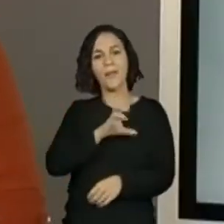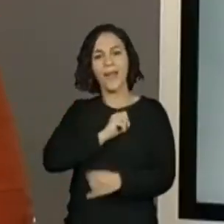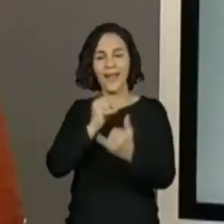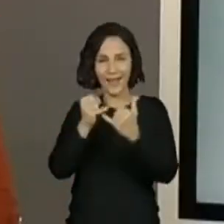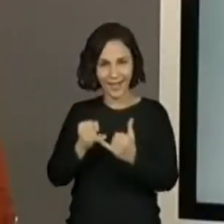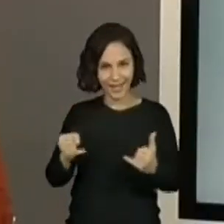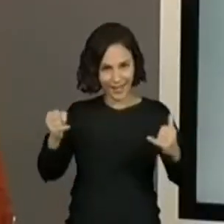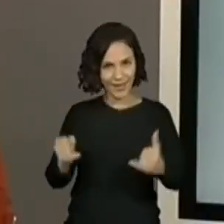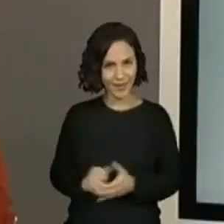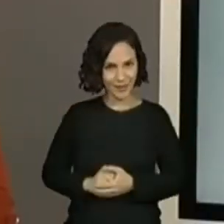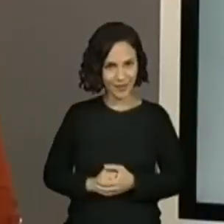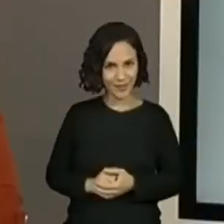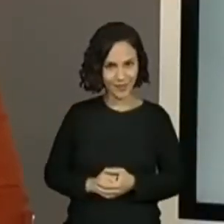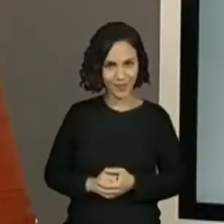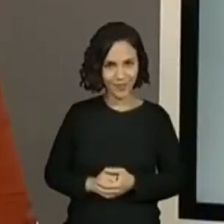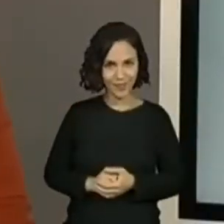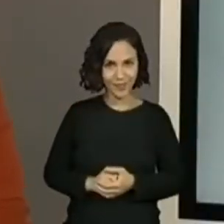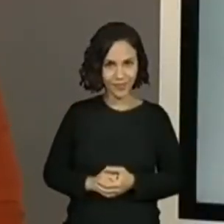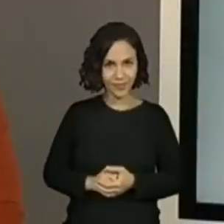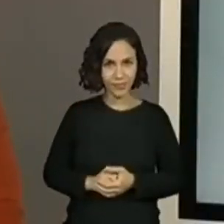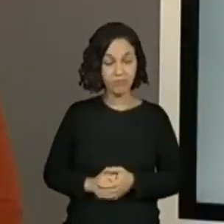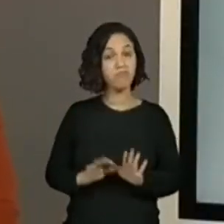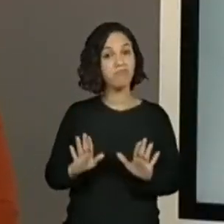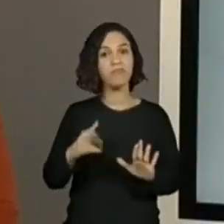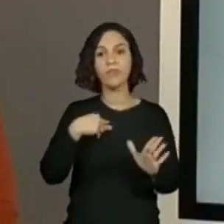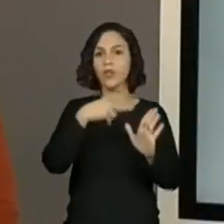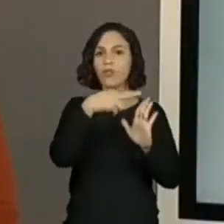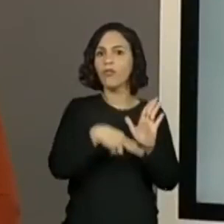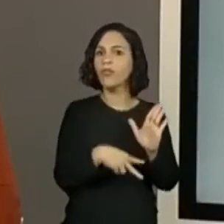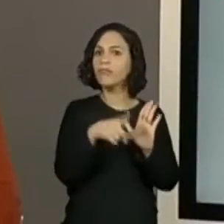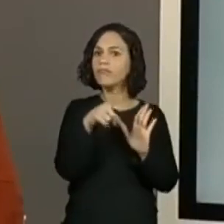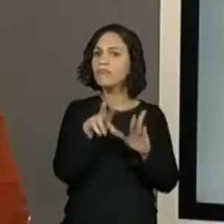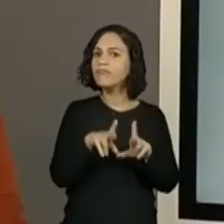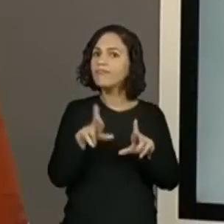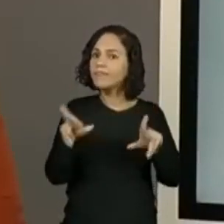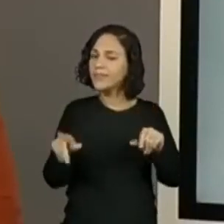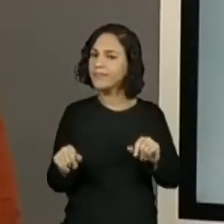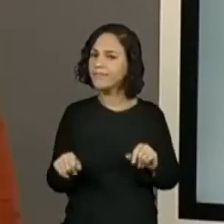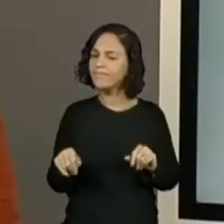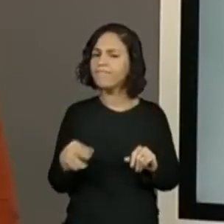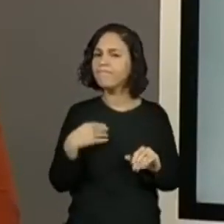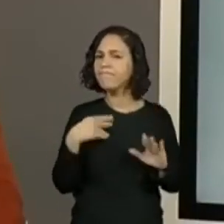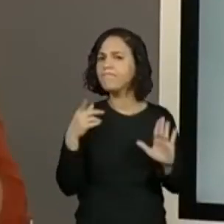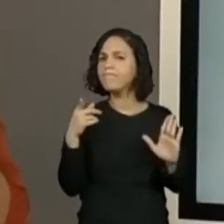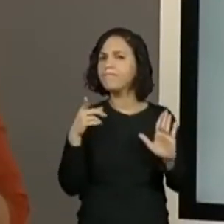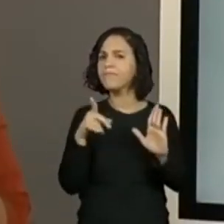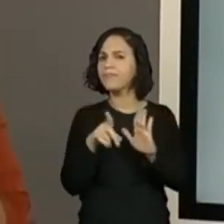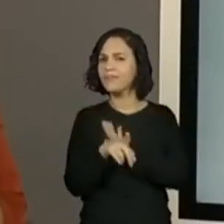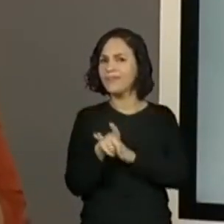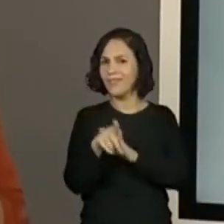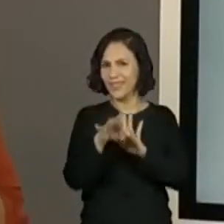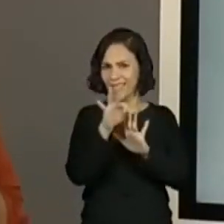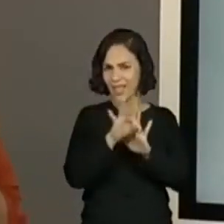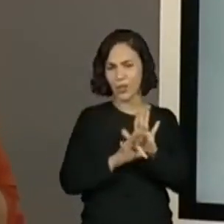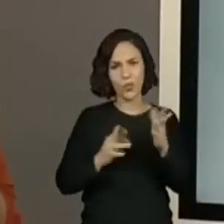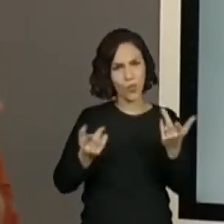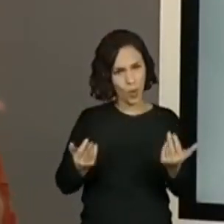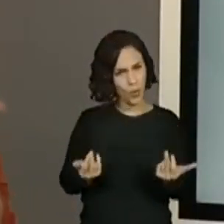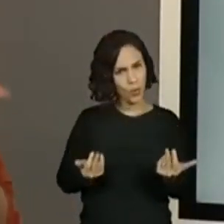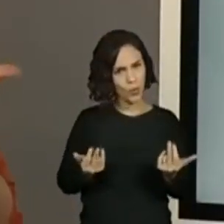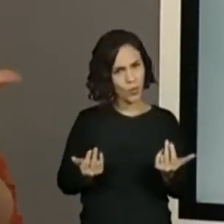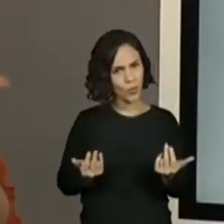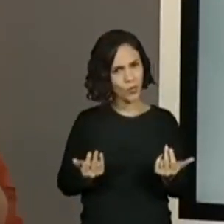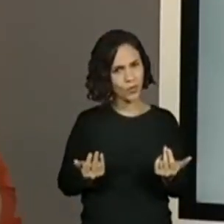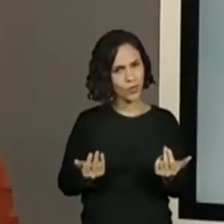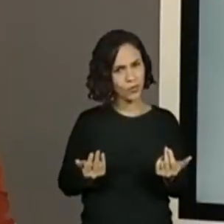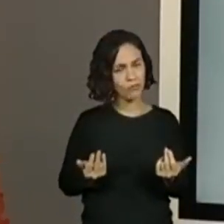Observaram? Li outro texto. Será que esse texto, professora, é igual àquele texto, professora